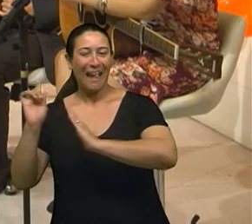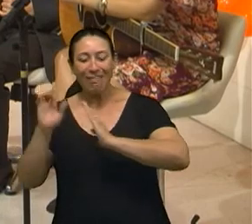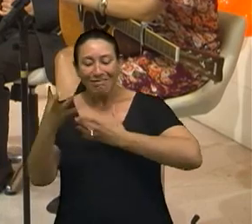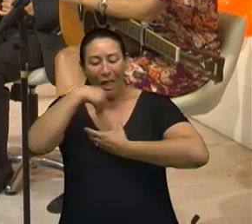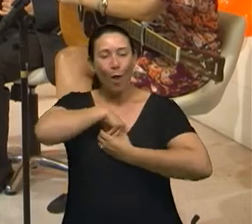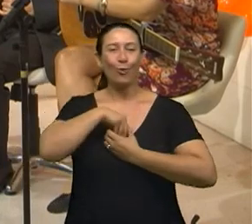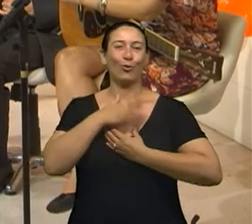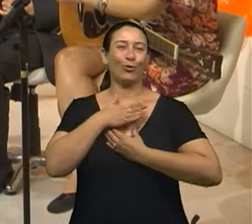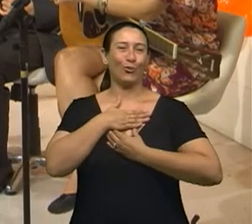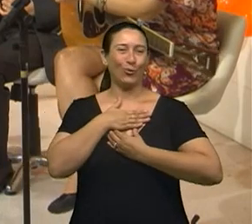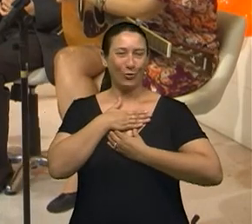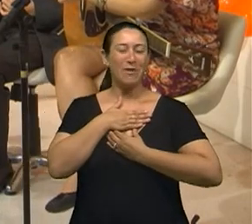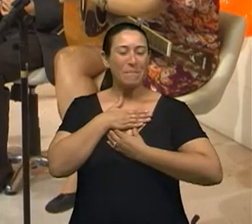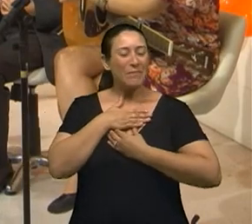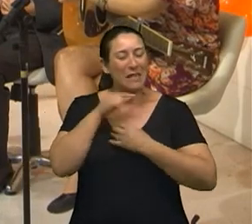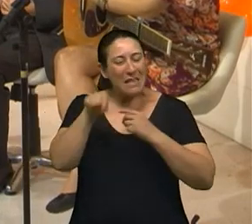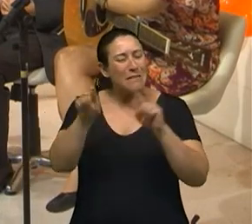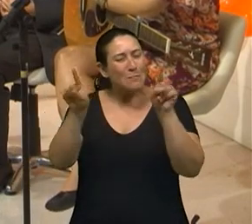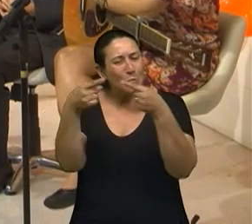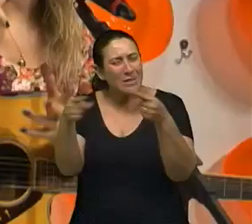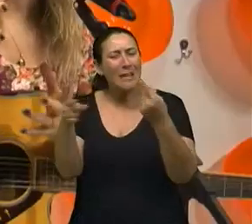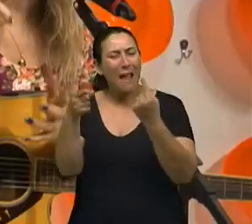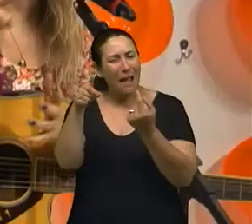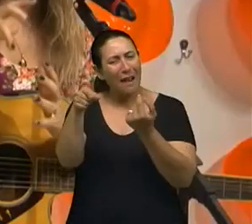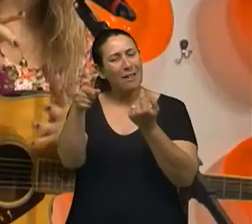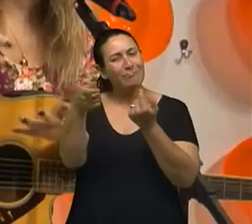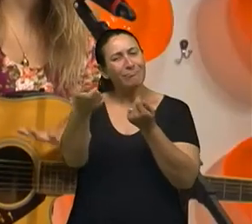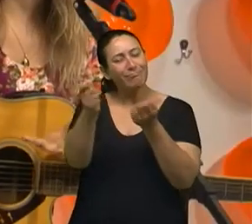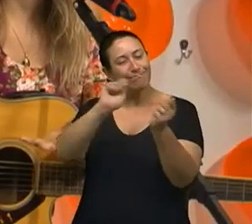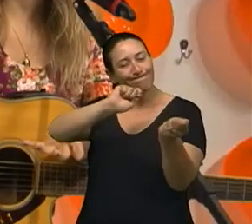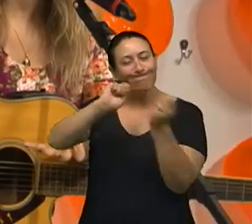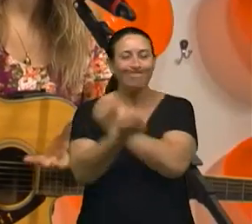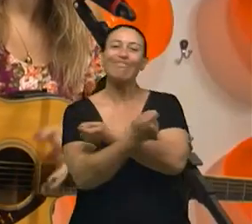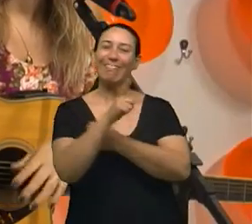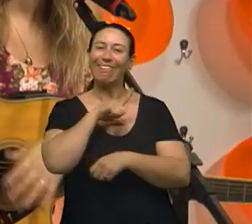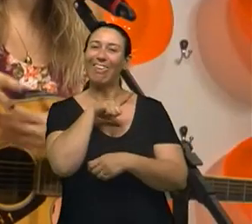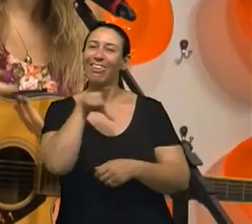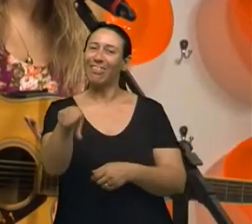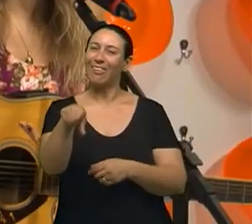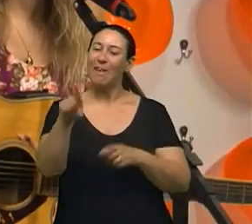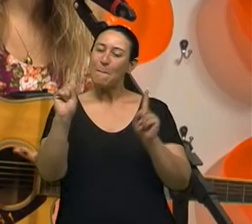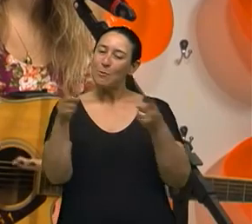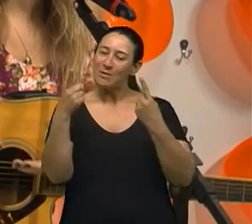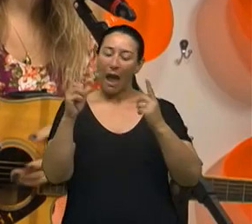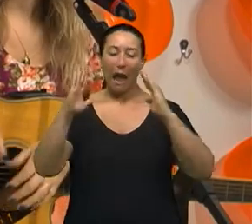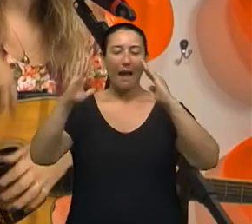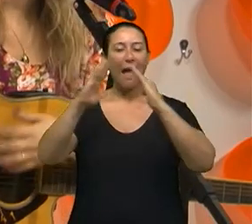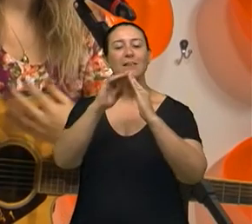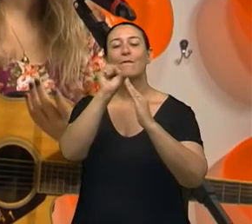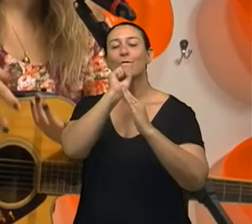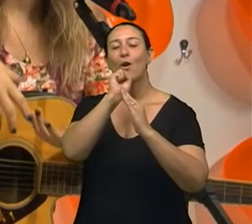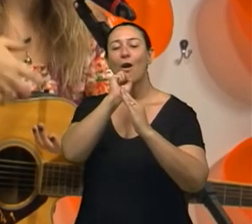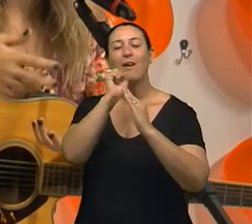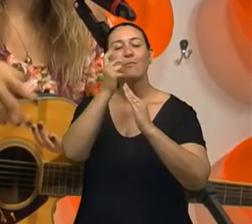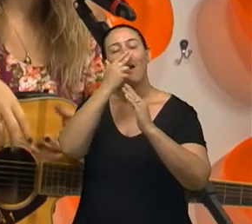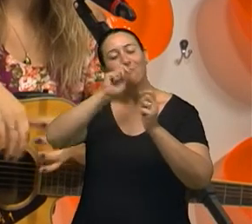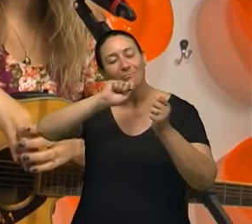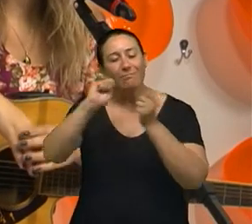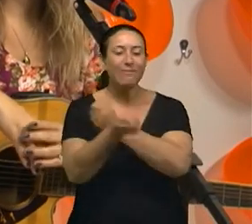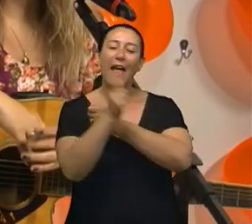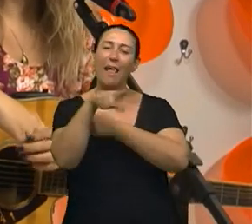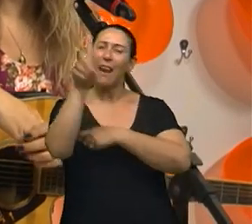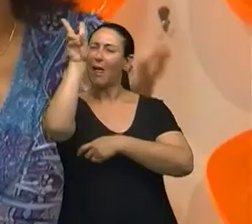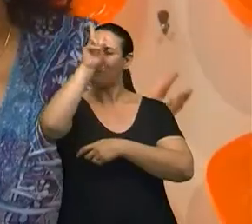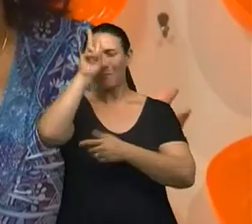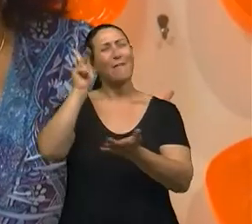É impressionante assim o quanto essa música, essa palavra, a casa da avó, remete, né? Pra lembranças. Todo